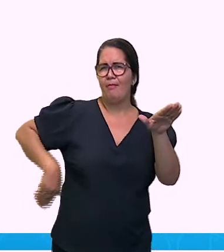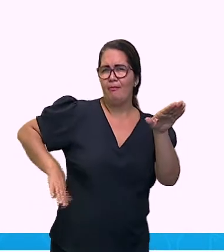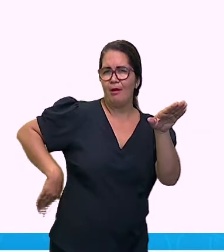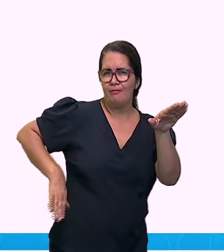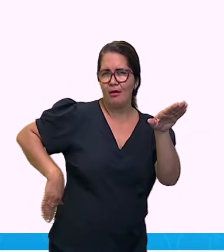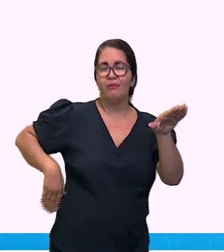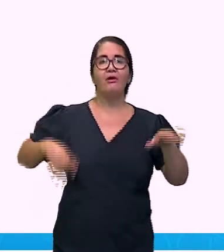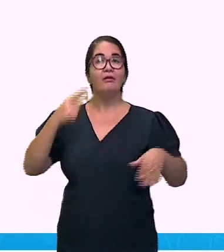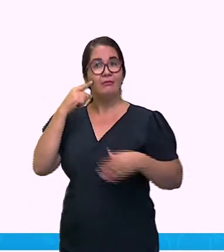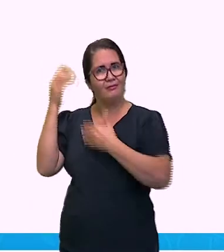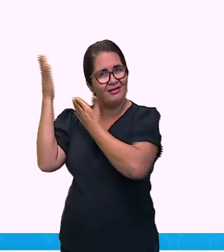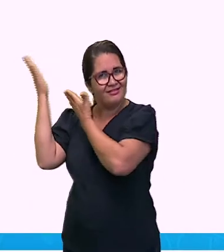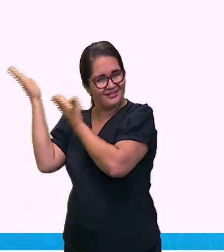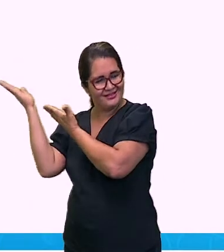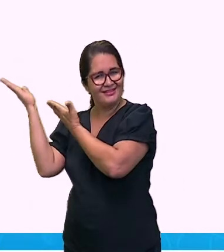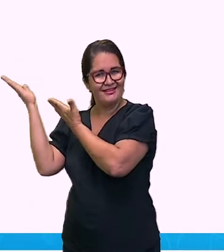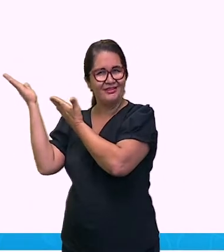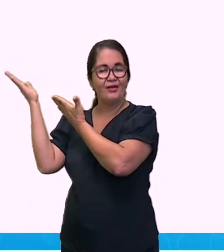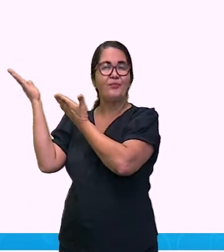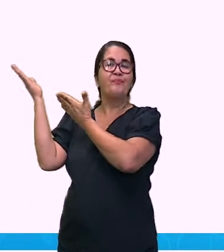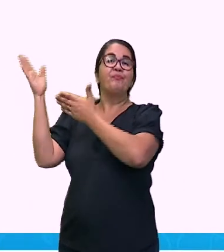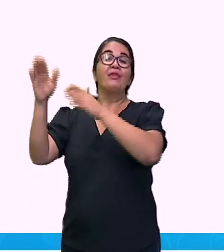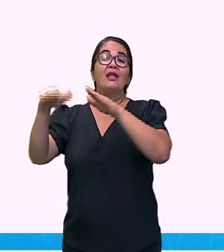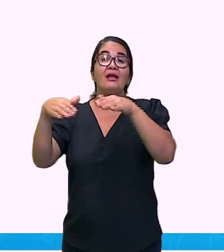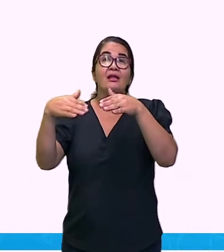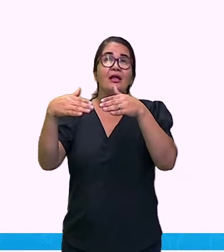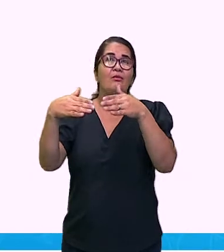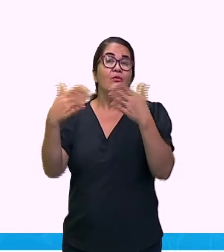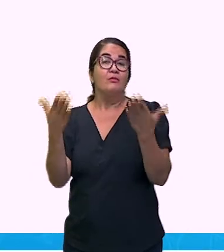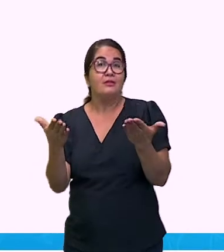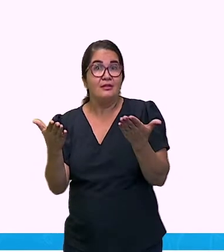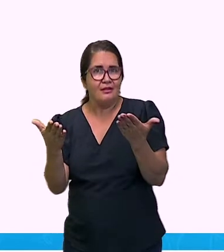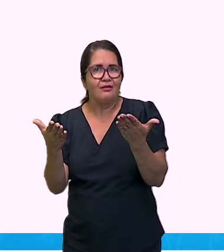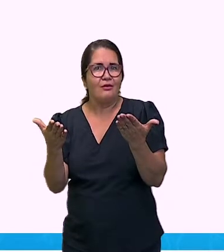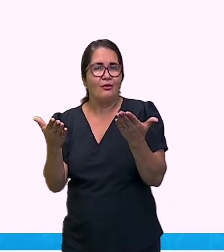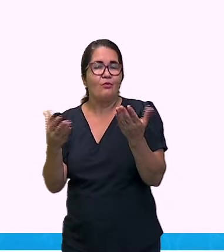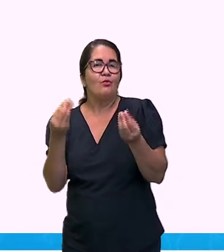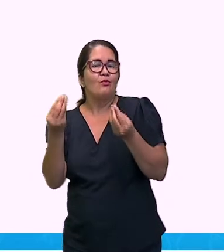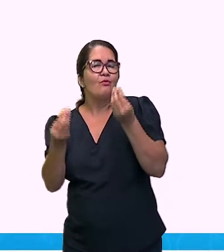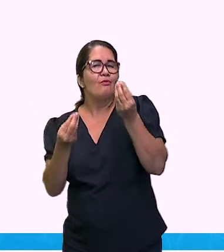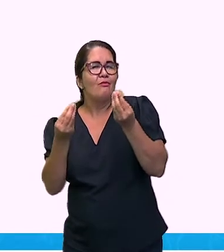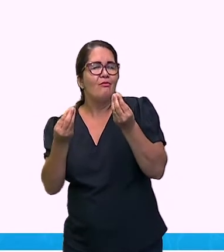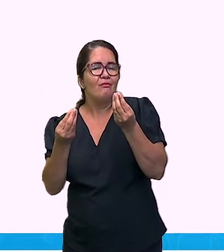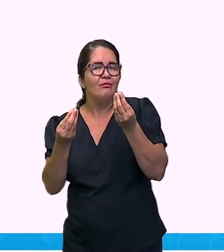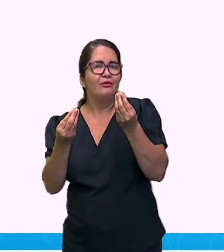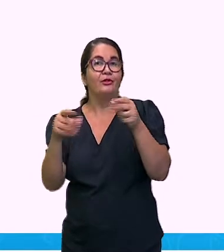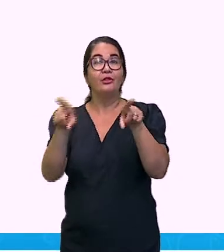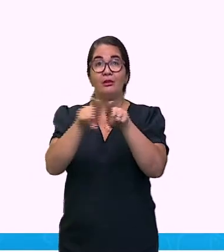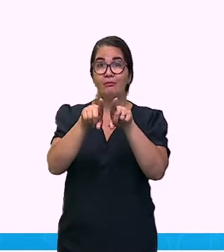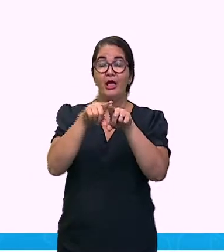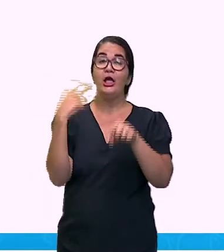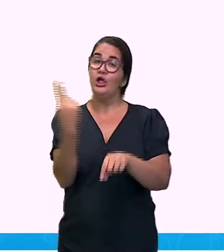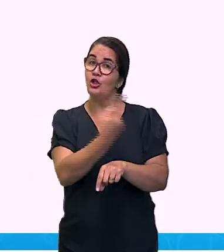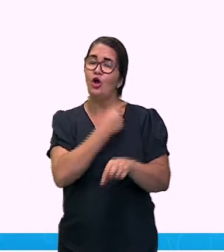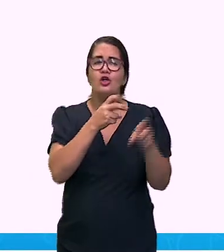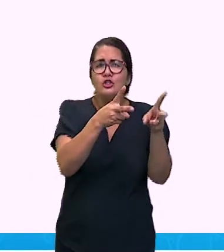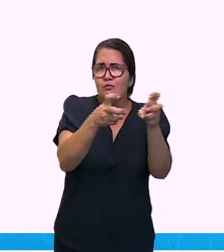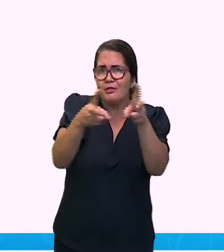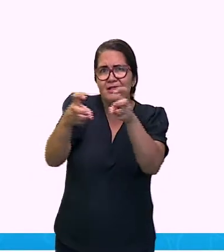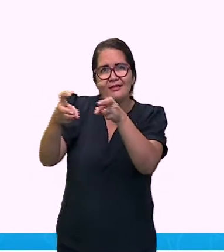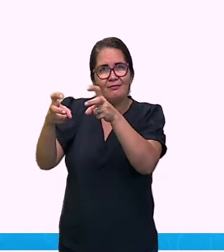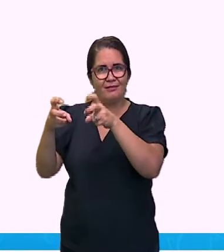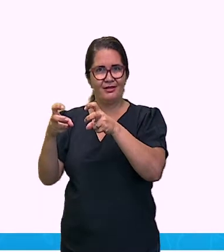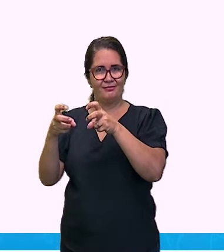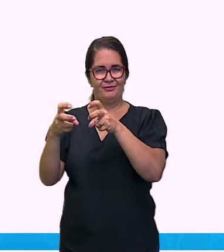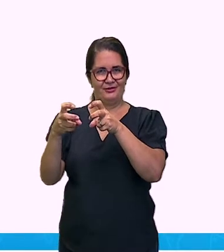receber o turismo. Então, muitas vezes, a gente tem coisas muito próximas da gente, para a gente perceber como é